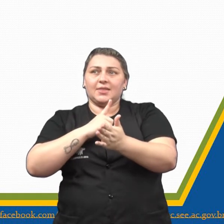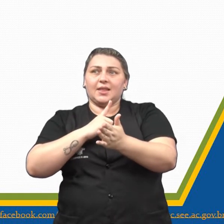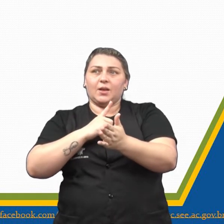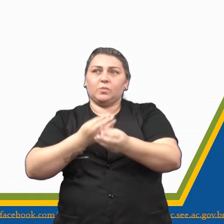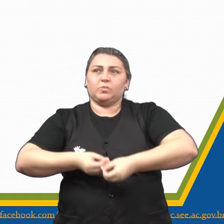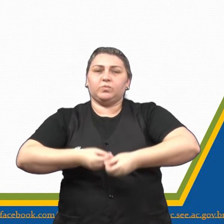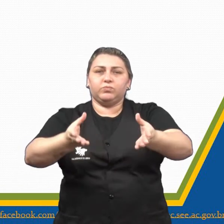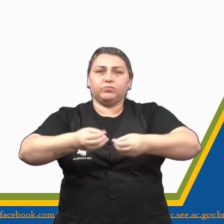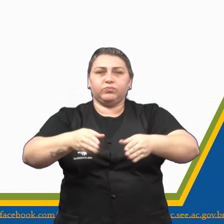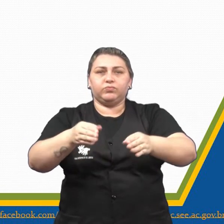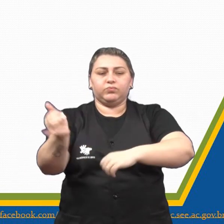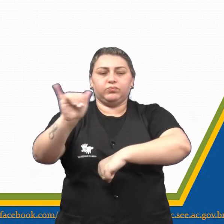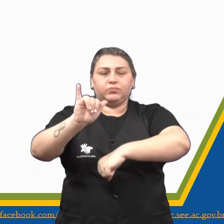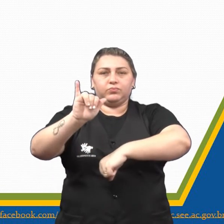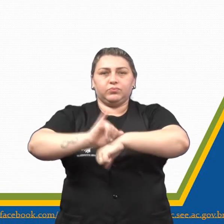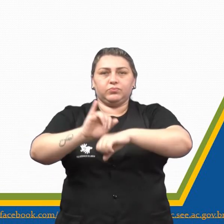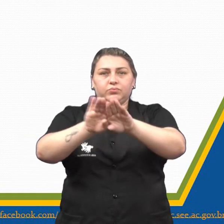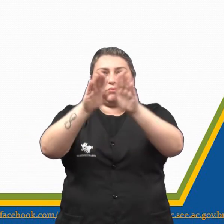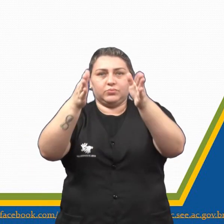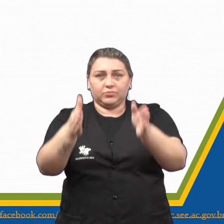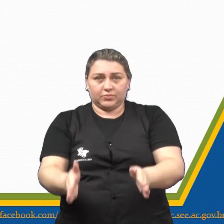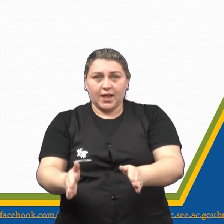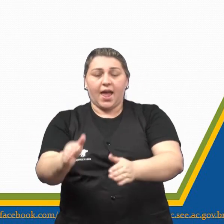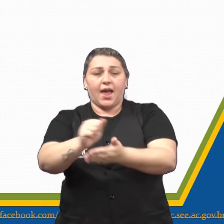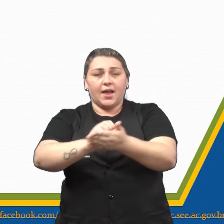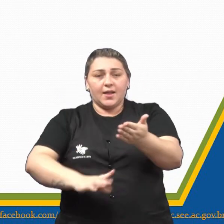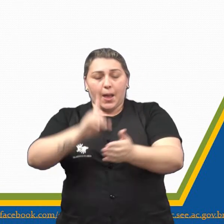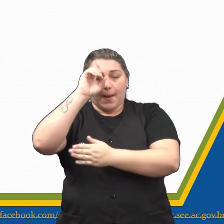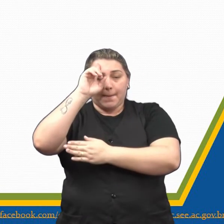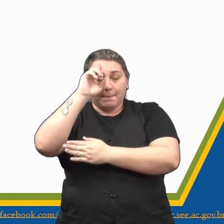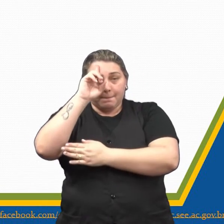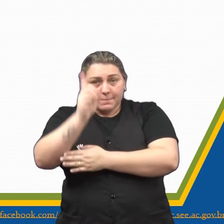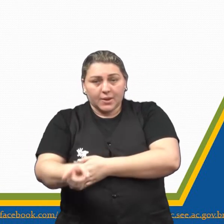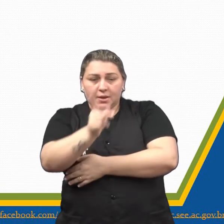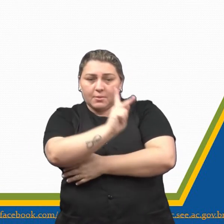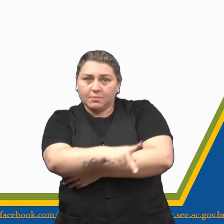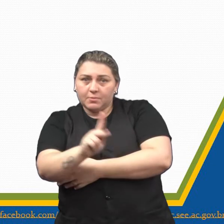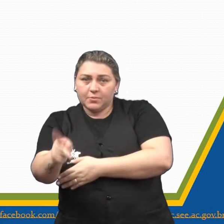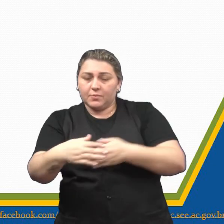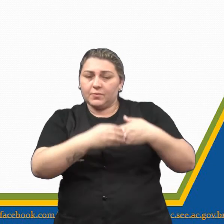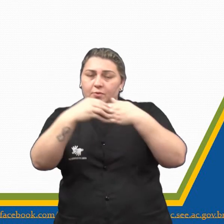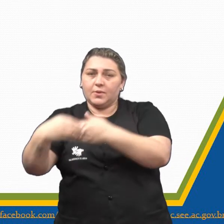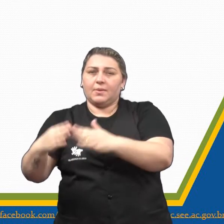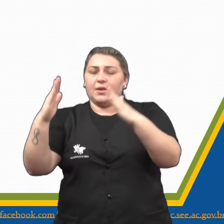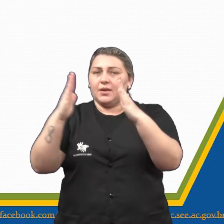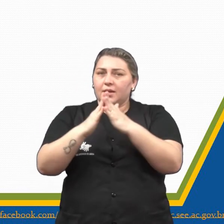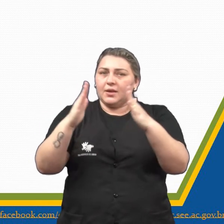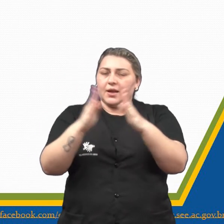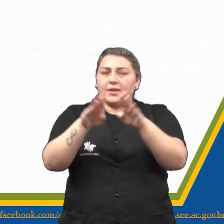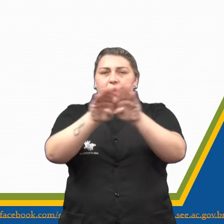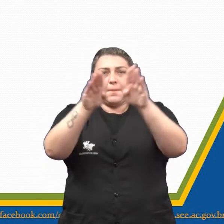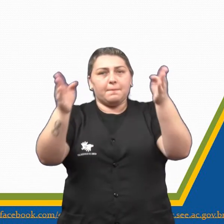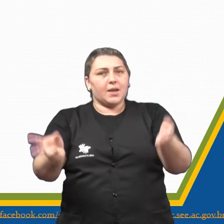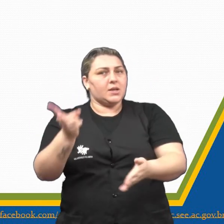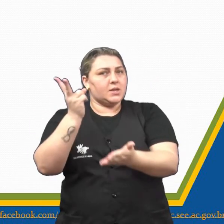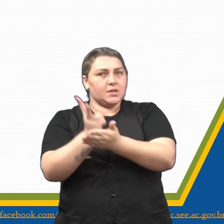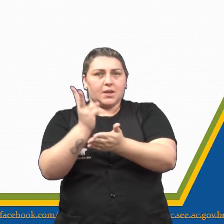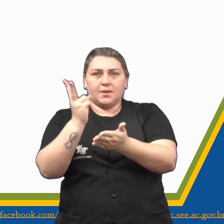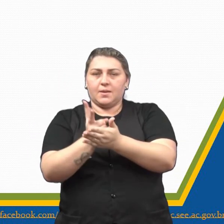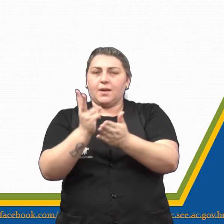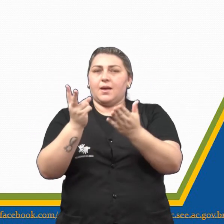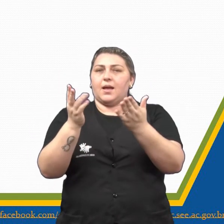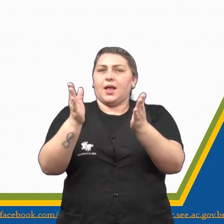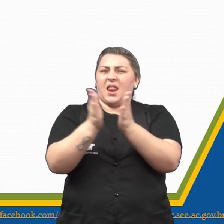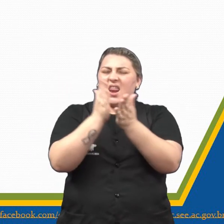materiais escolares, as tarefas que manda sua maestra, né? Sua professora. E a sua mesa sempre está cheia de